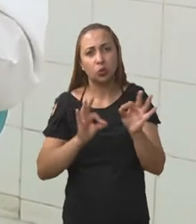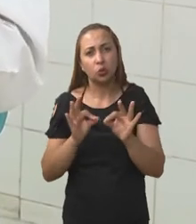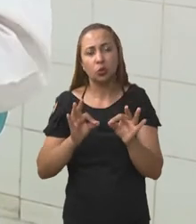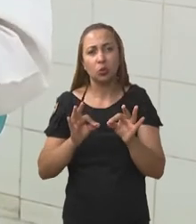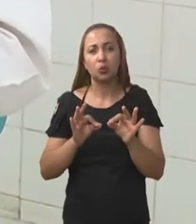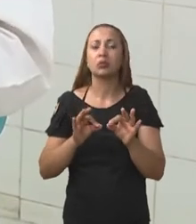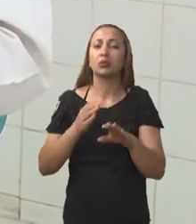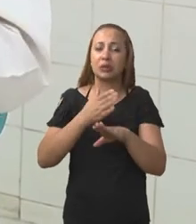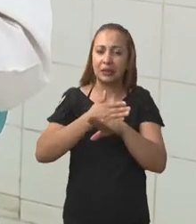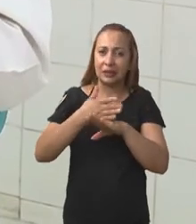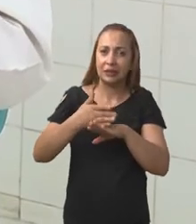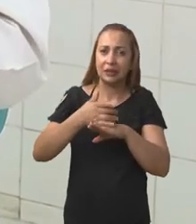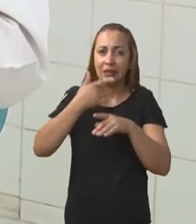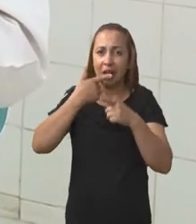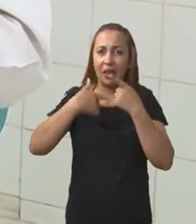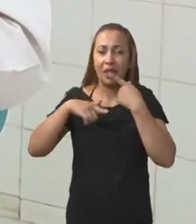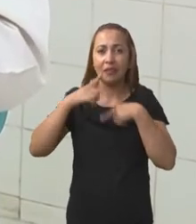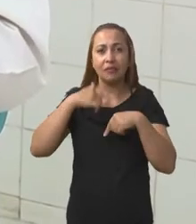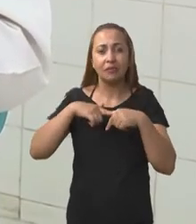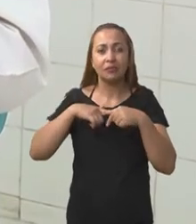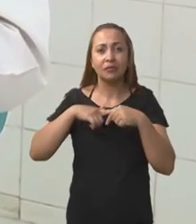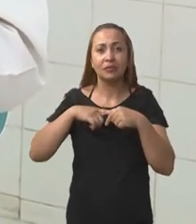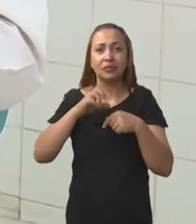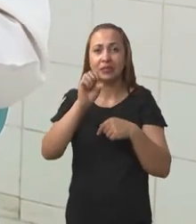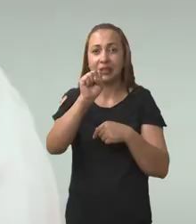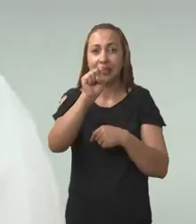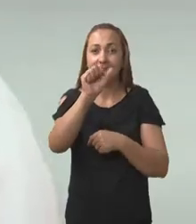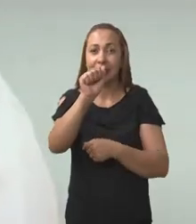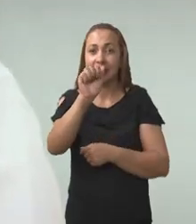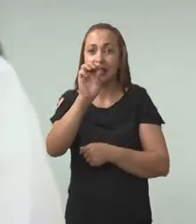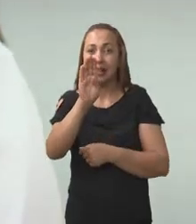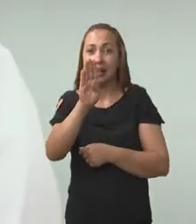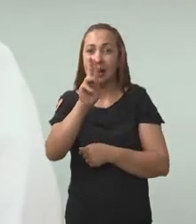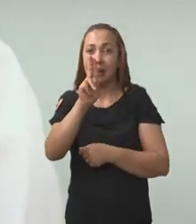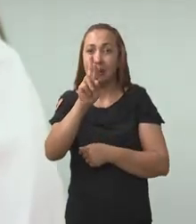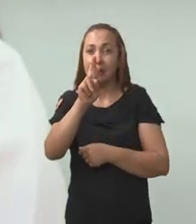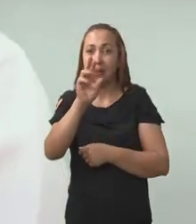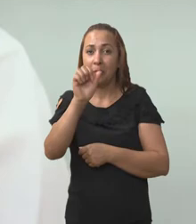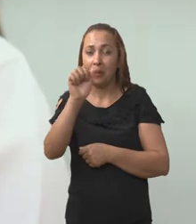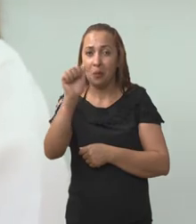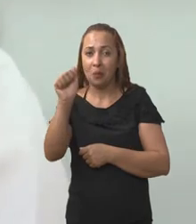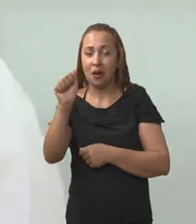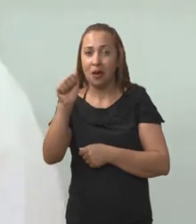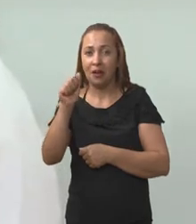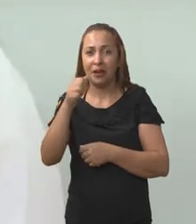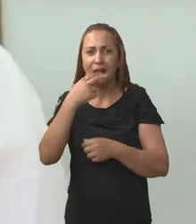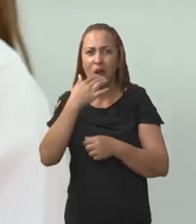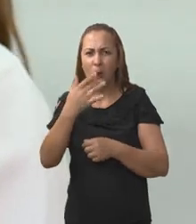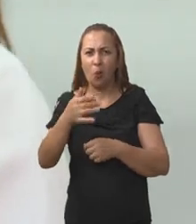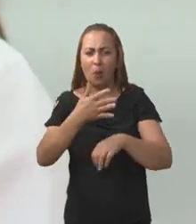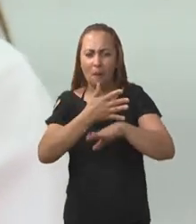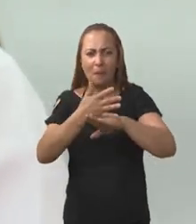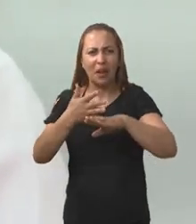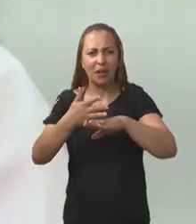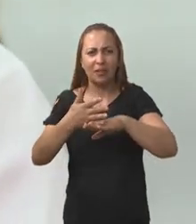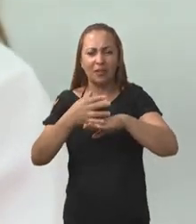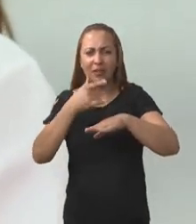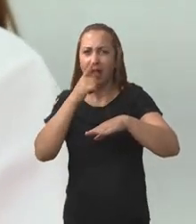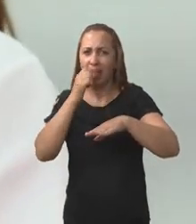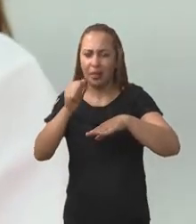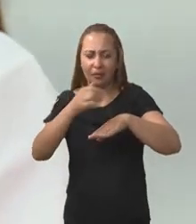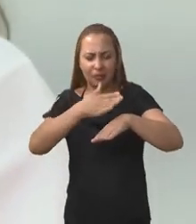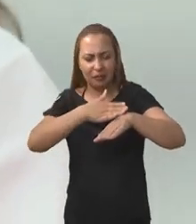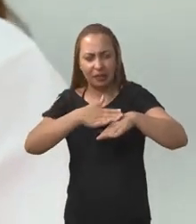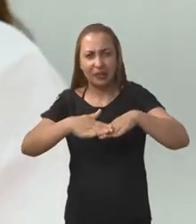causa desse tipo de halitose é a saburra lingual. Essa saburra é uma cobertura esbranquiçada que fica na superfície da língua, no